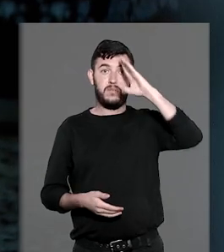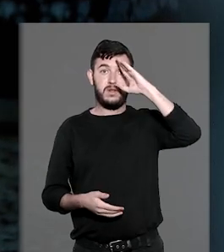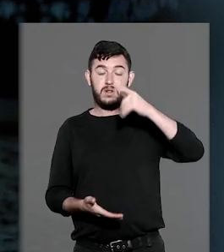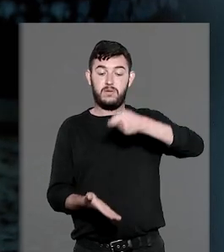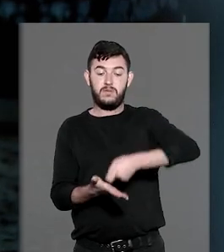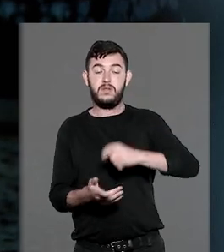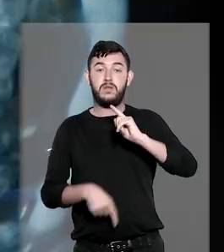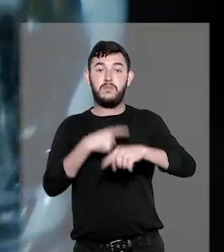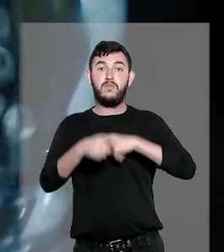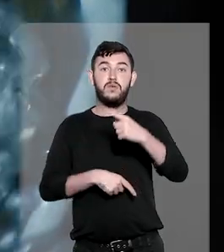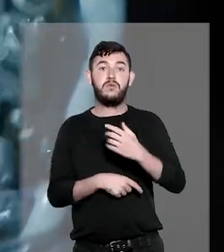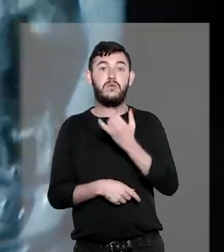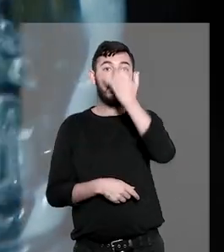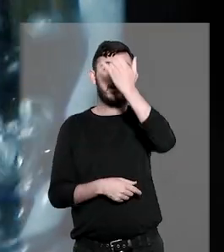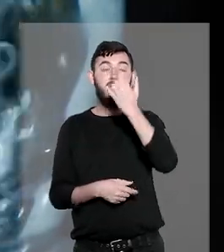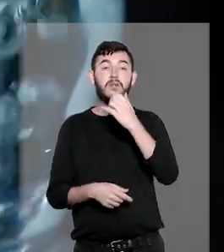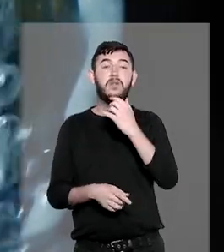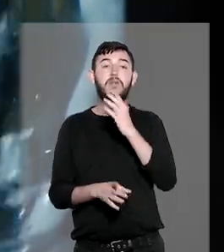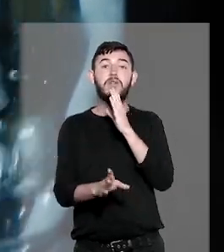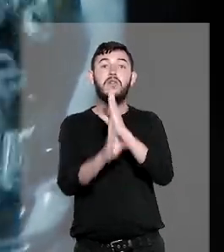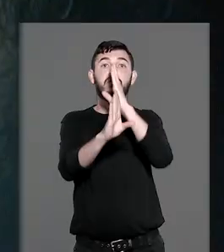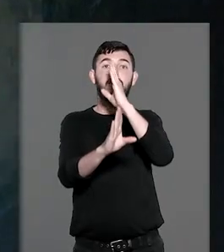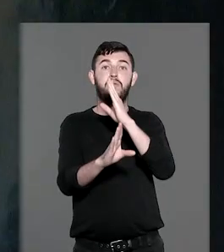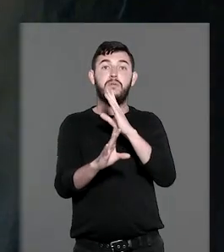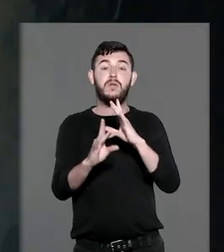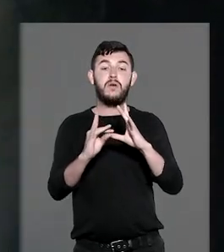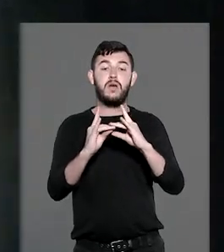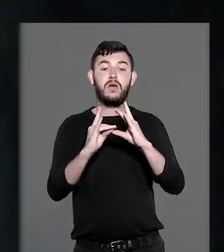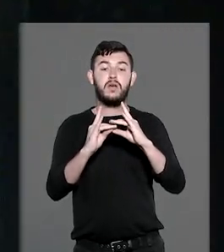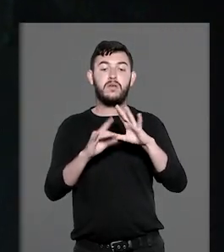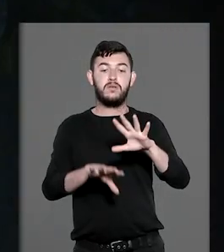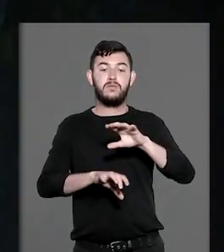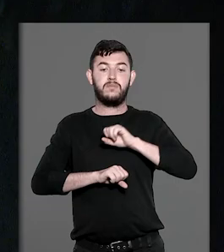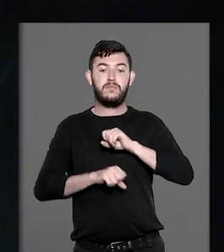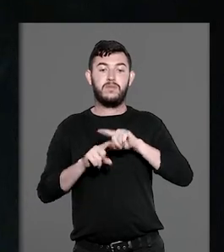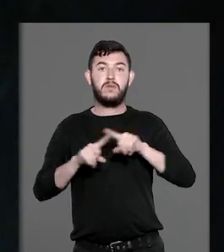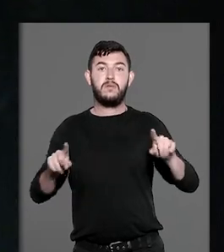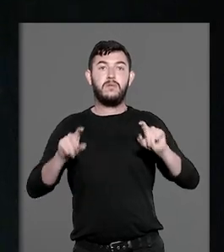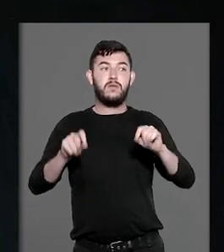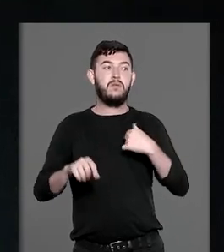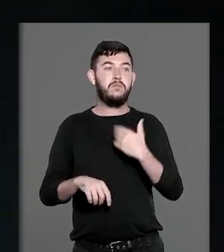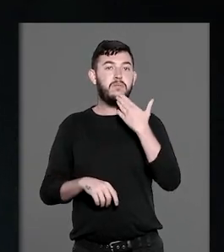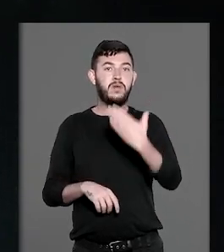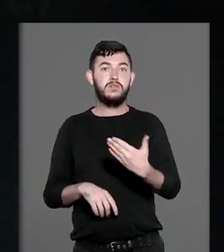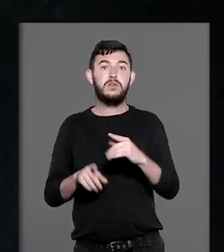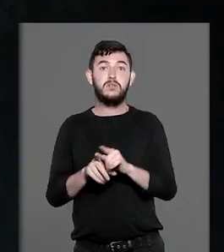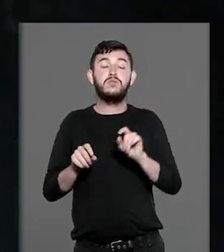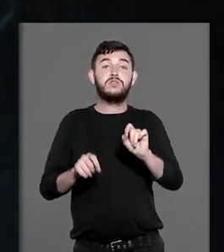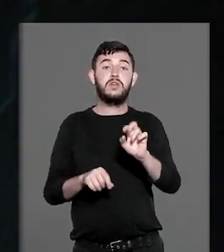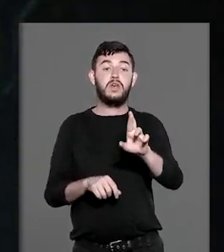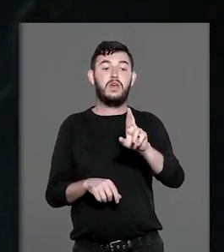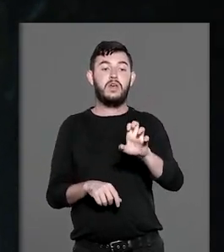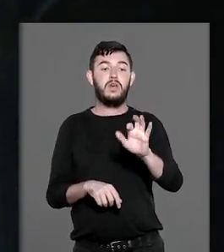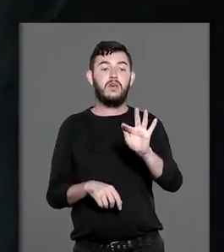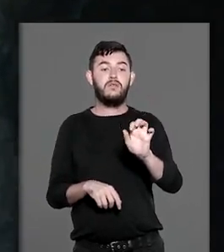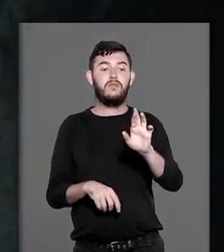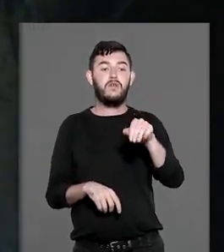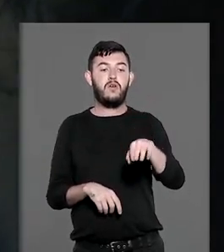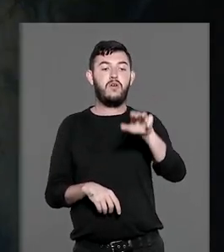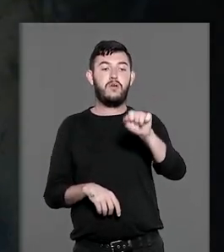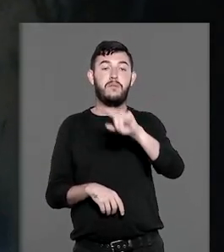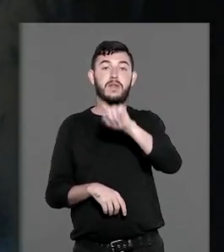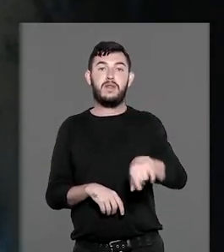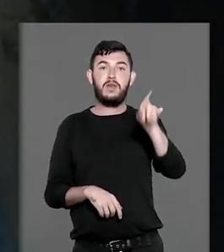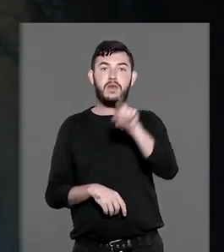Após o acidente, ele descobriu a infecção por HIV. Com o pedido de reforma negado, o último recurso encontrado pelo jovem